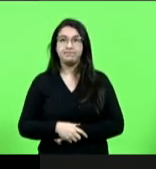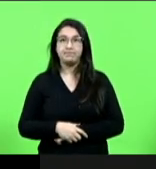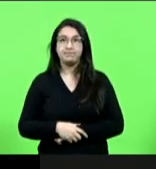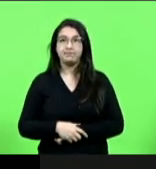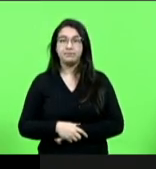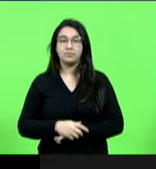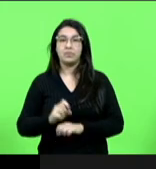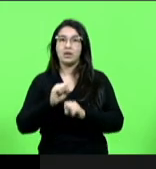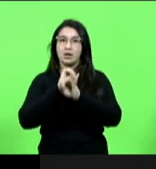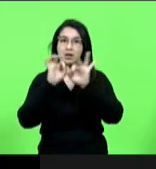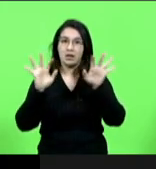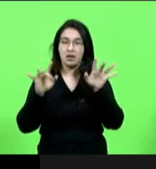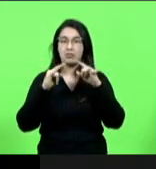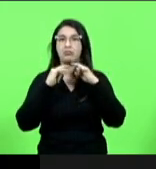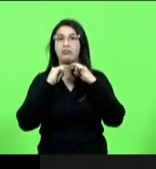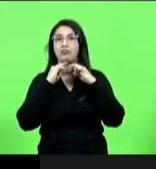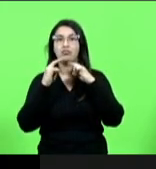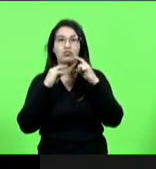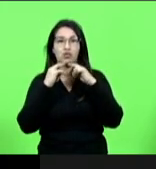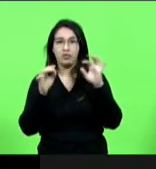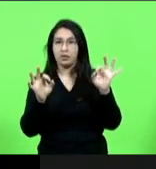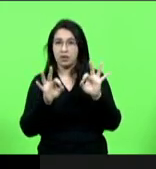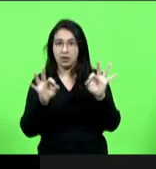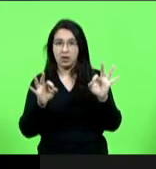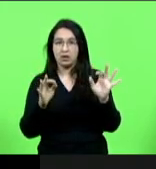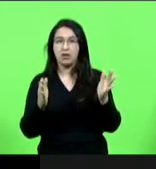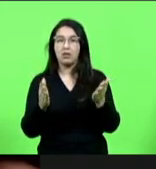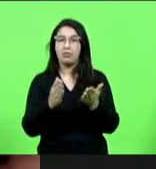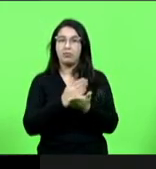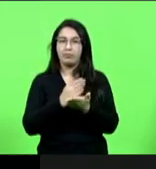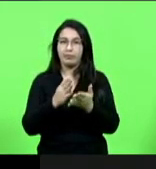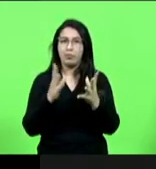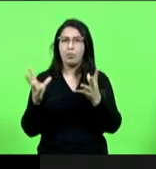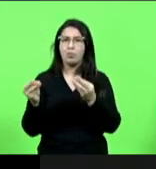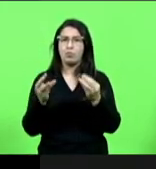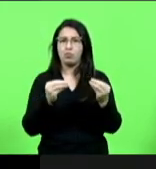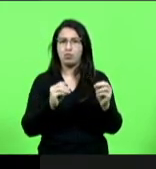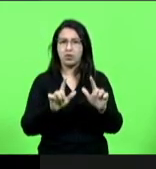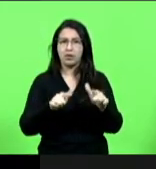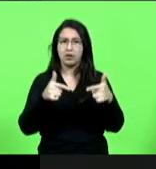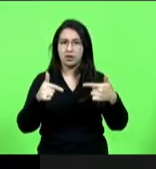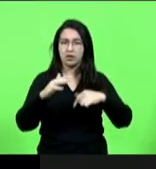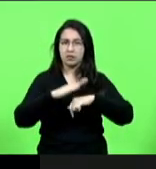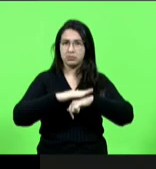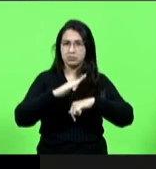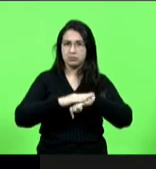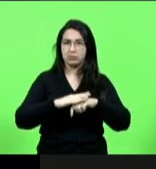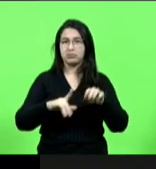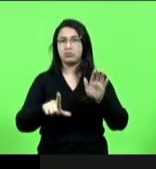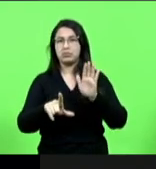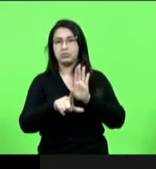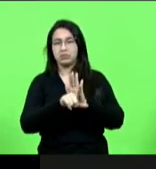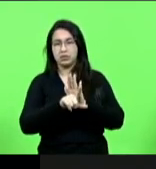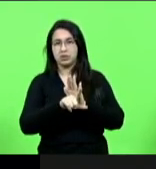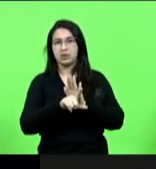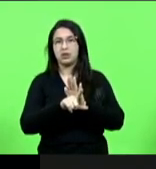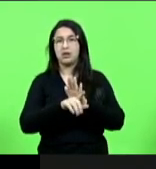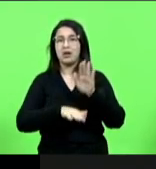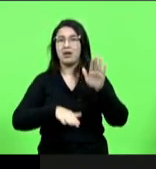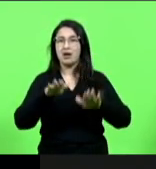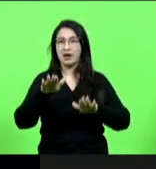dúvida de que muitas das ações das normas das leis às vezes